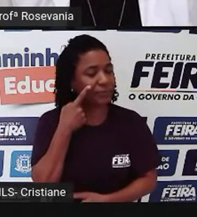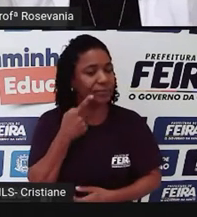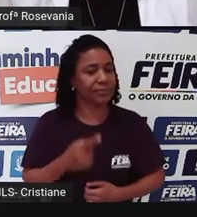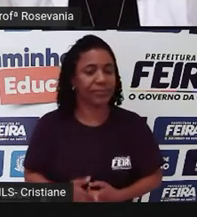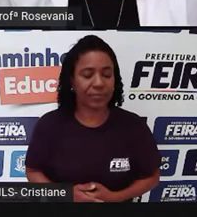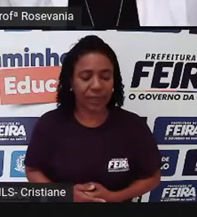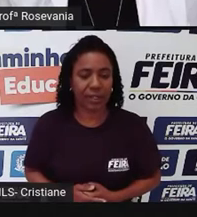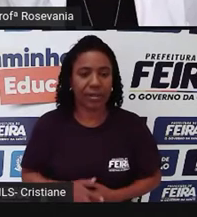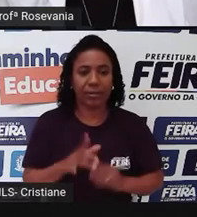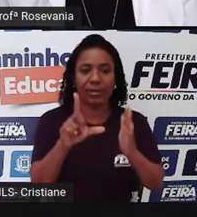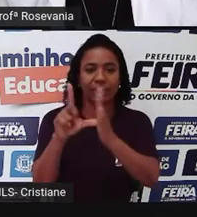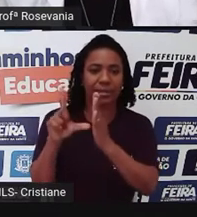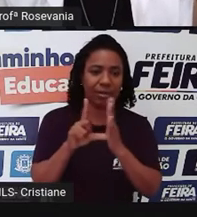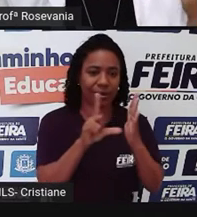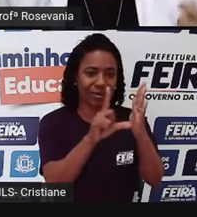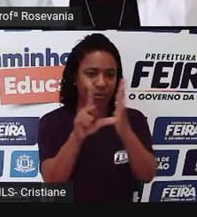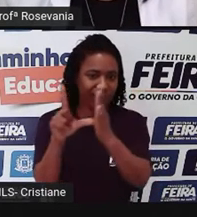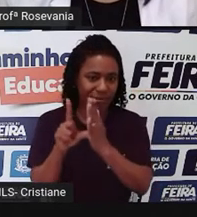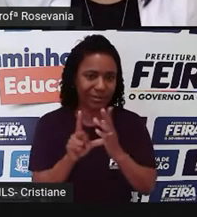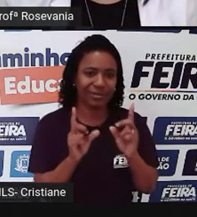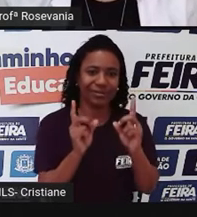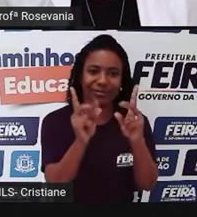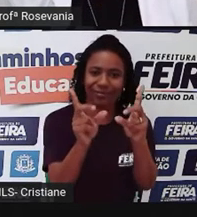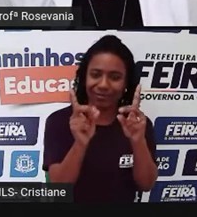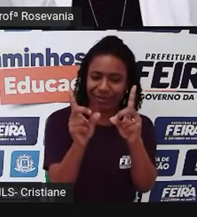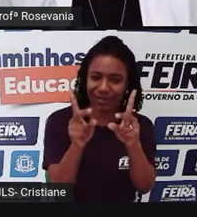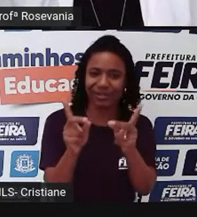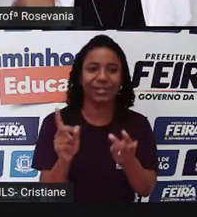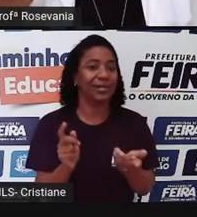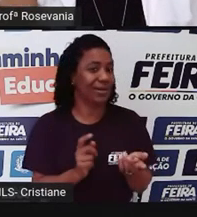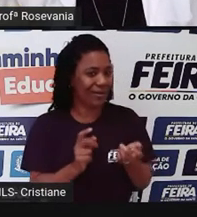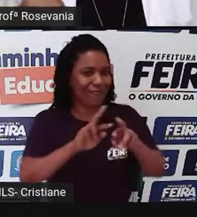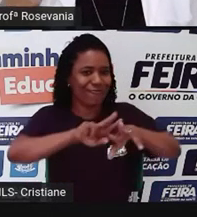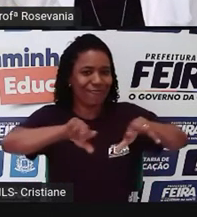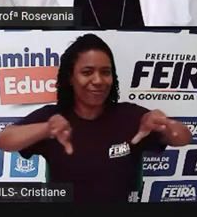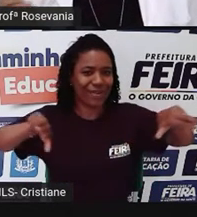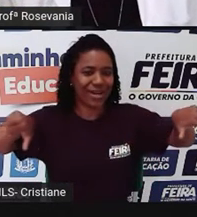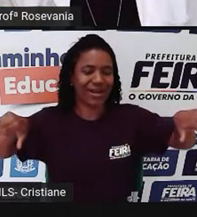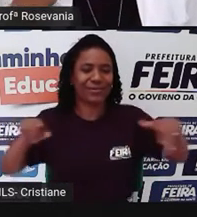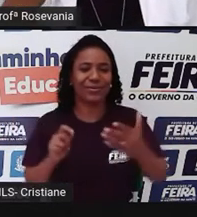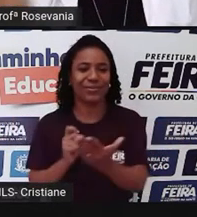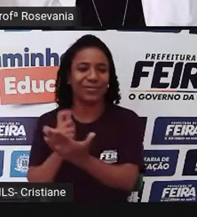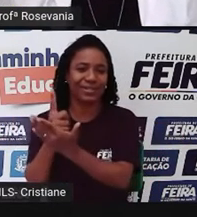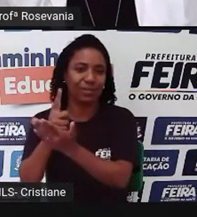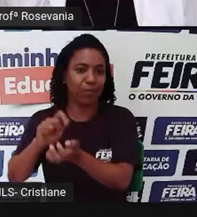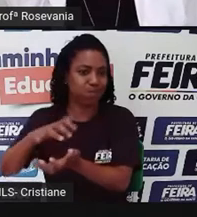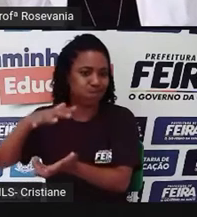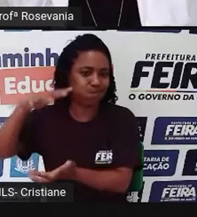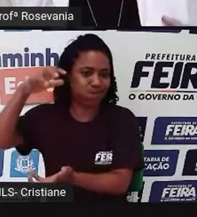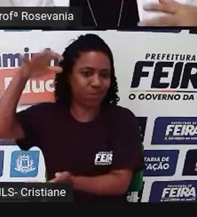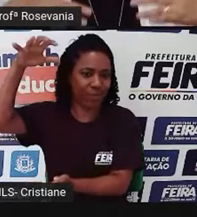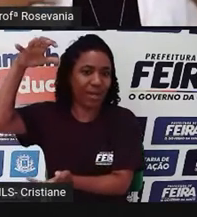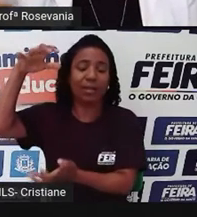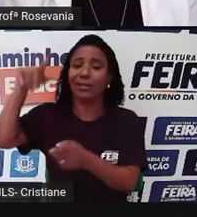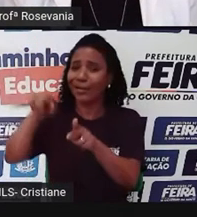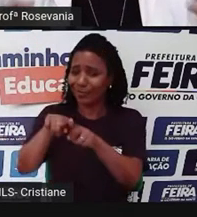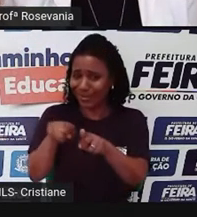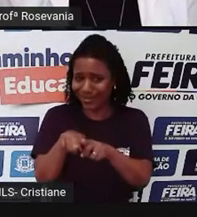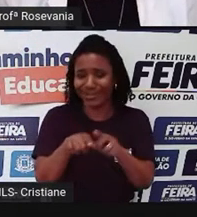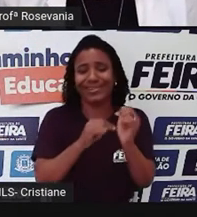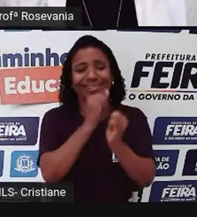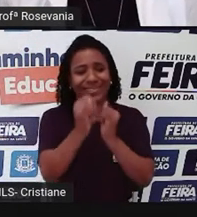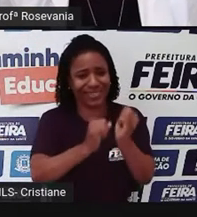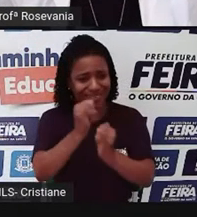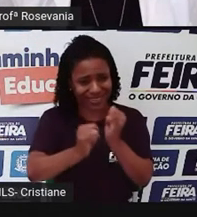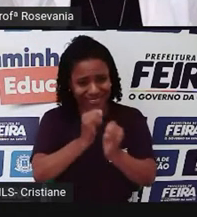né, que vende no comércio varejista, que vende no comércio atacadista, agora também tem o seu e-commerce, né, tem a sua loja